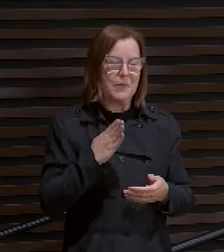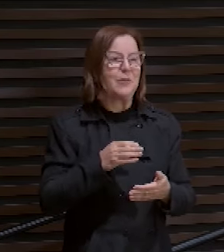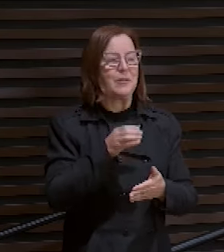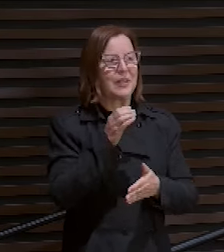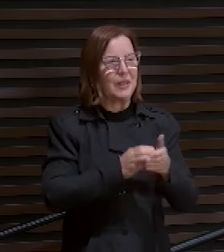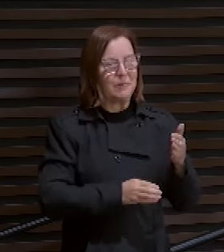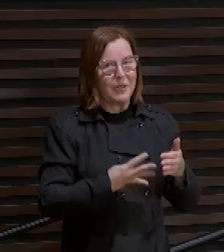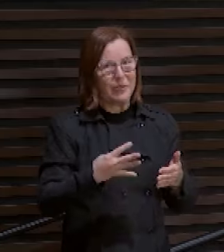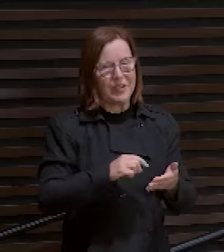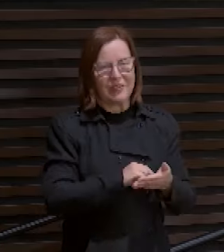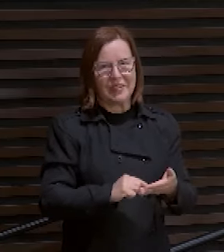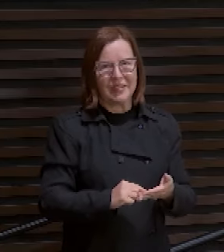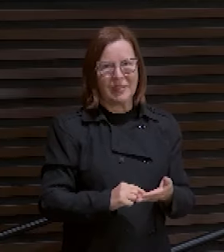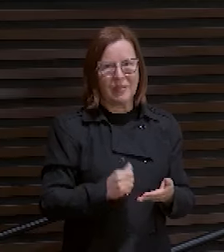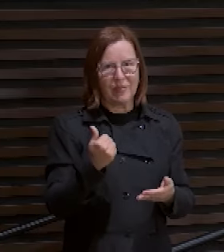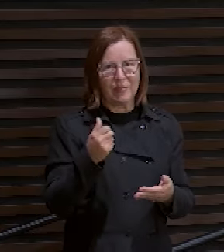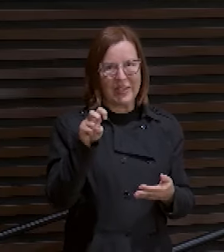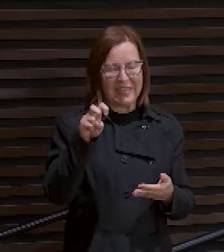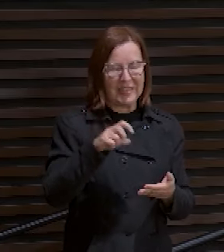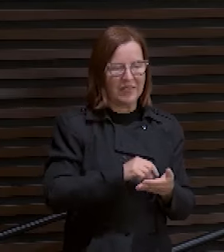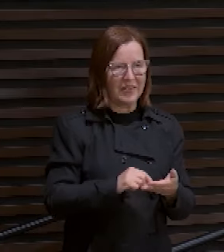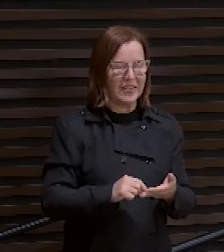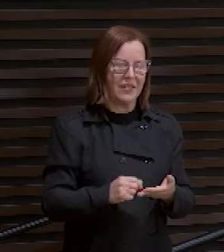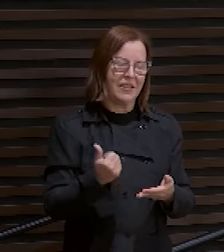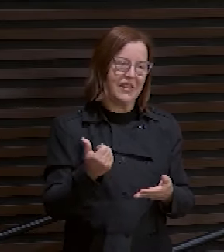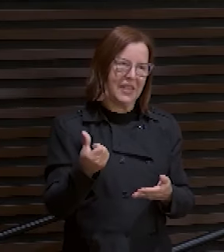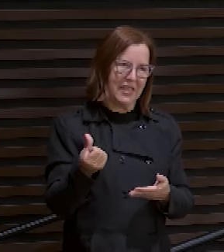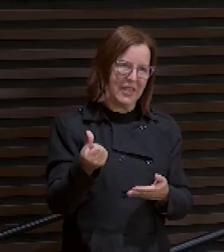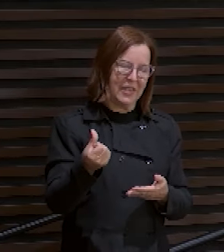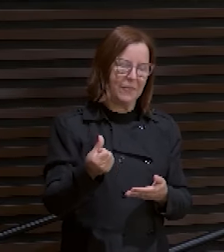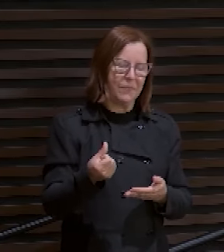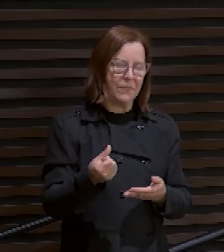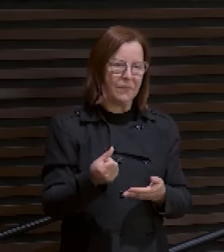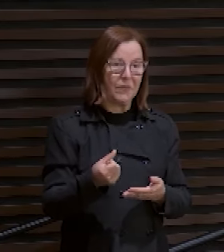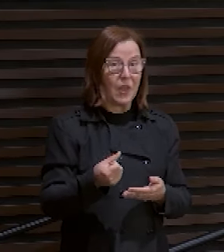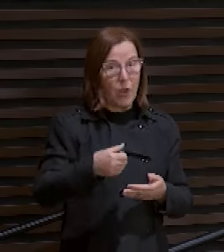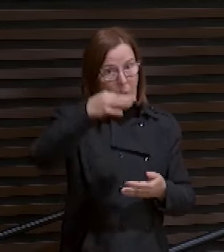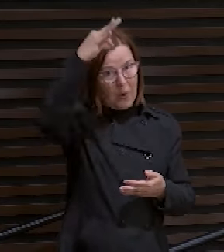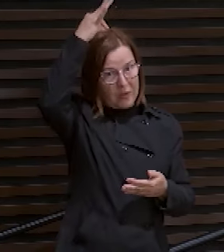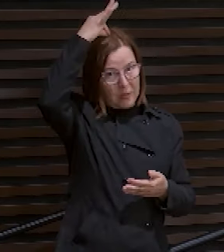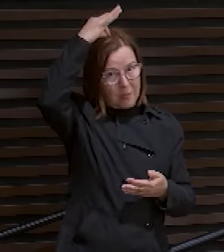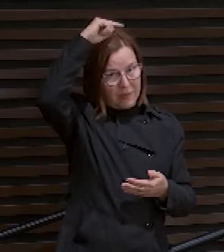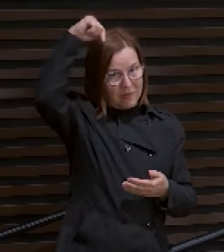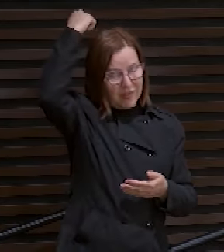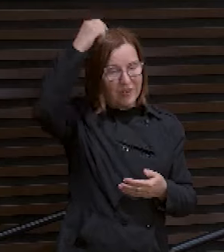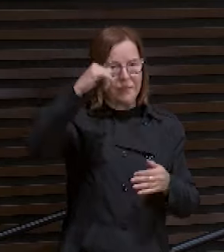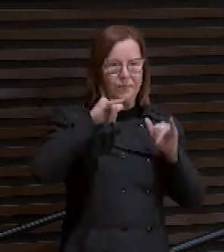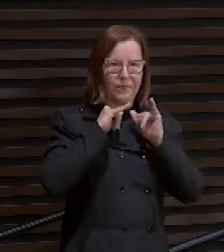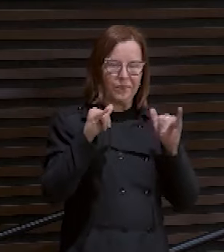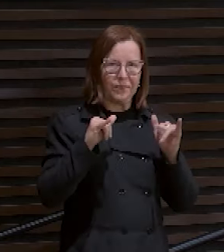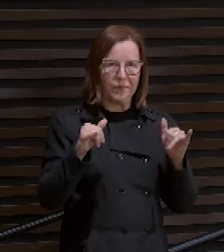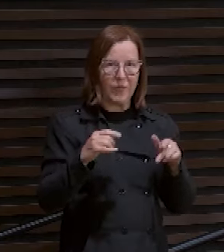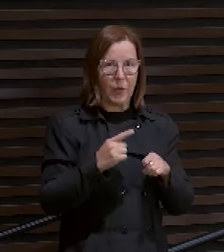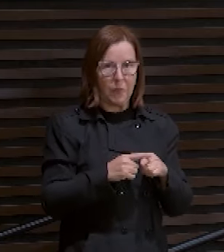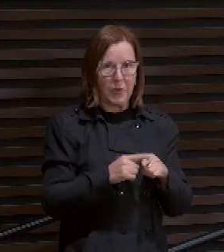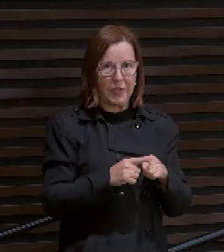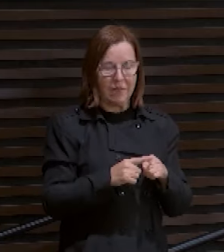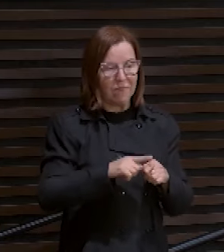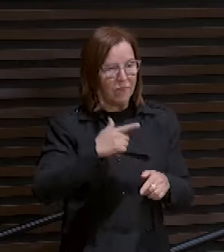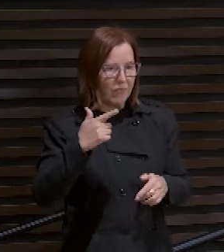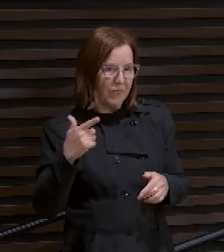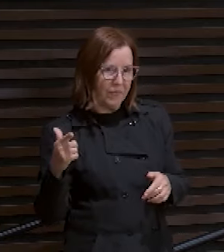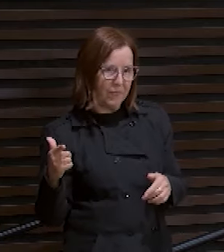versículo 15 e 16. Quando o Espírito Santo diz assim. Porque não temos